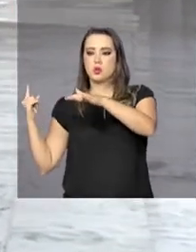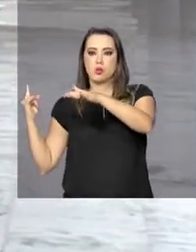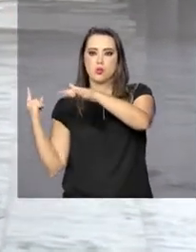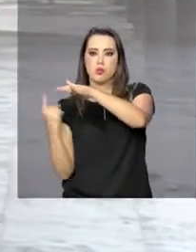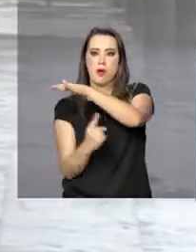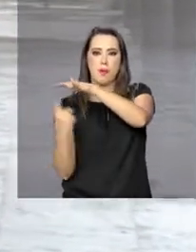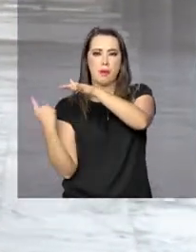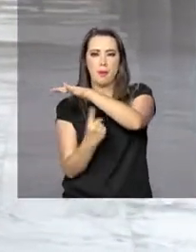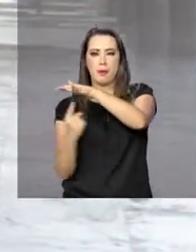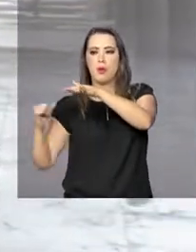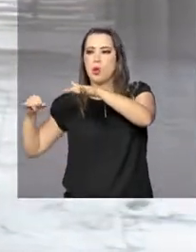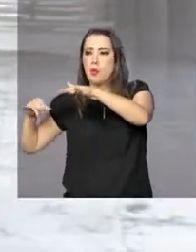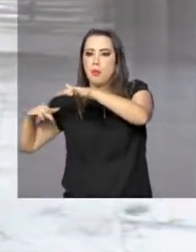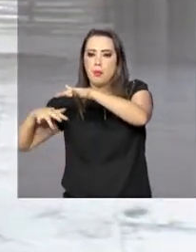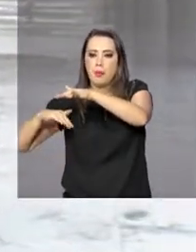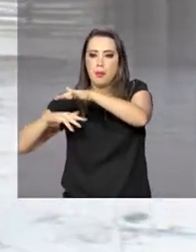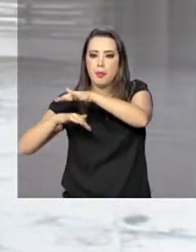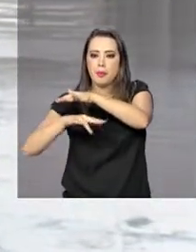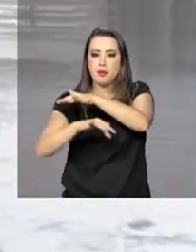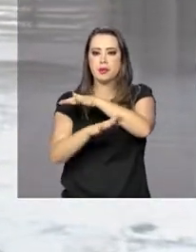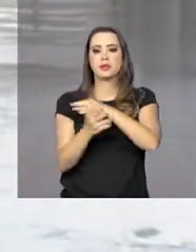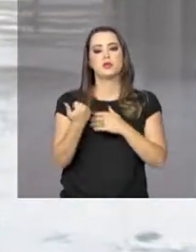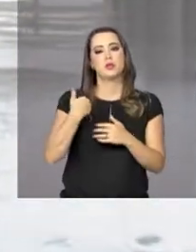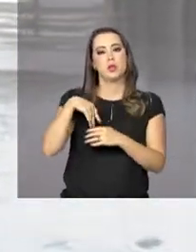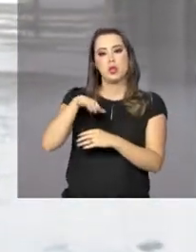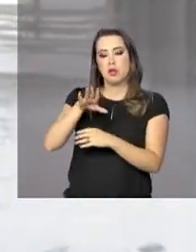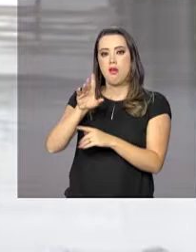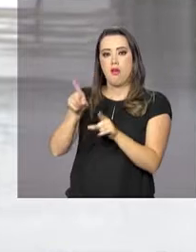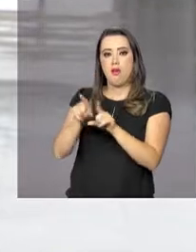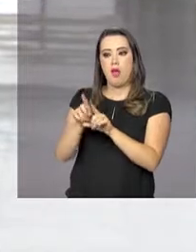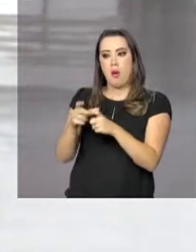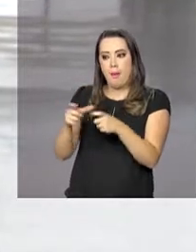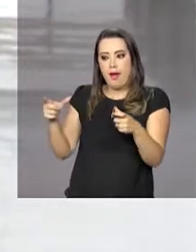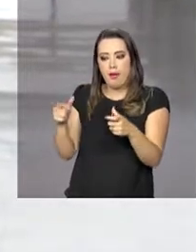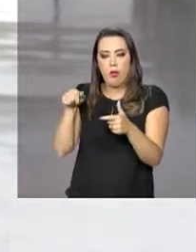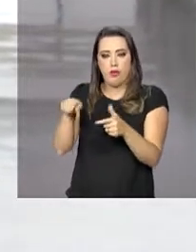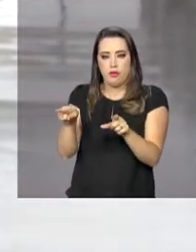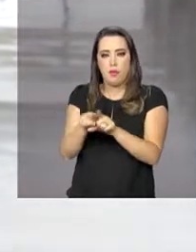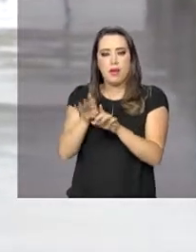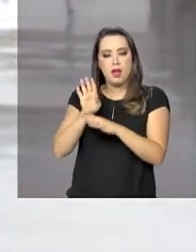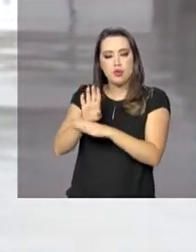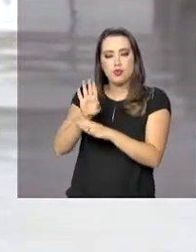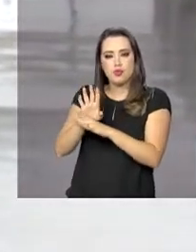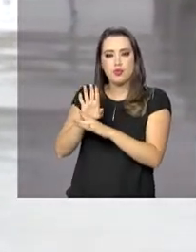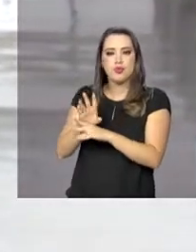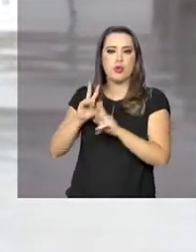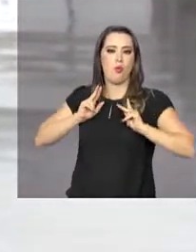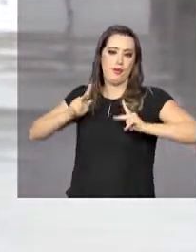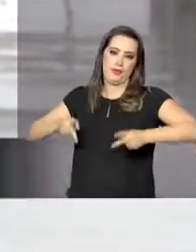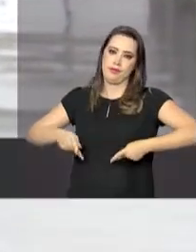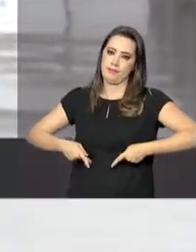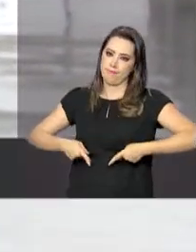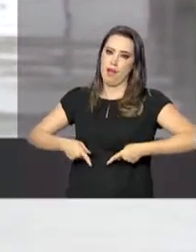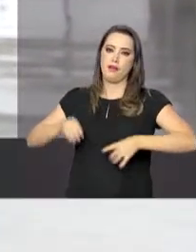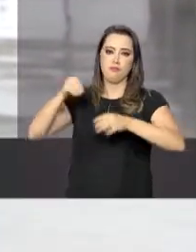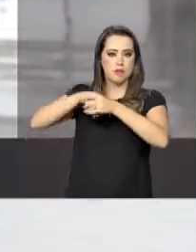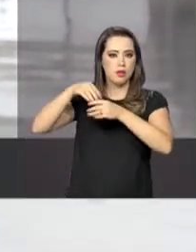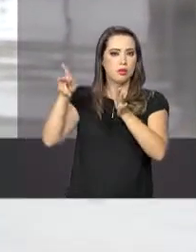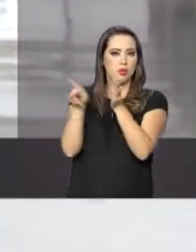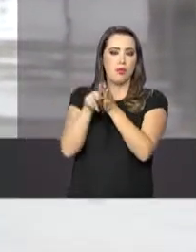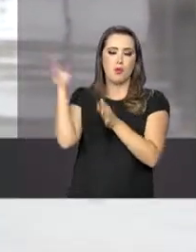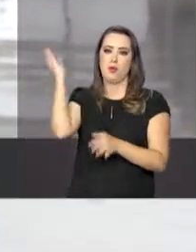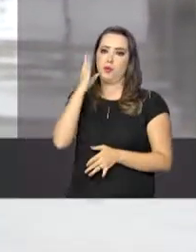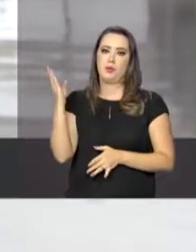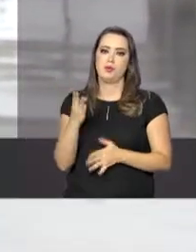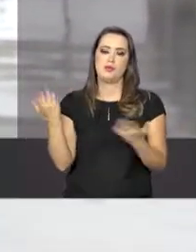hoje e também a maior ajuda humanitária que o governo brasileiro faz em território nacional. Com a federalização das ações feita